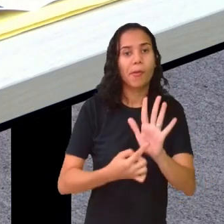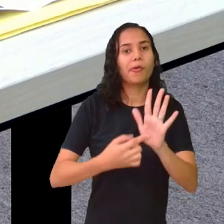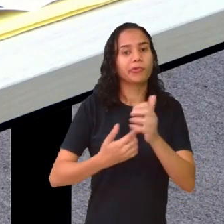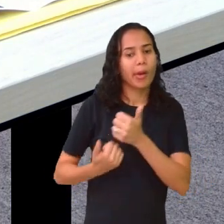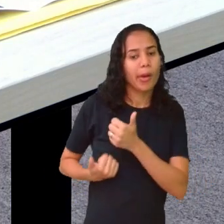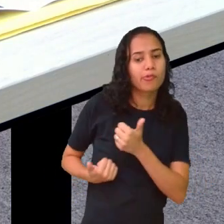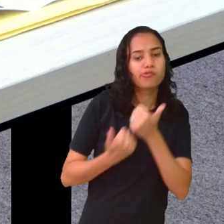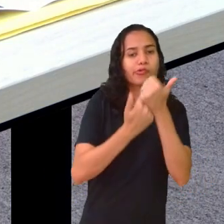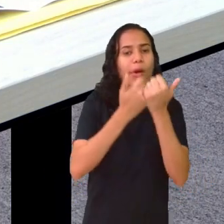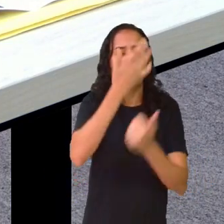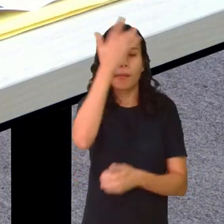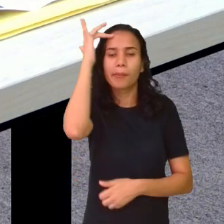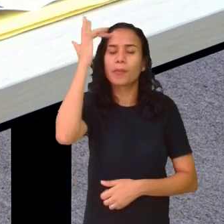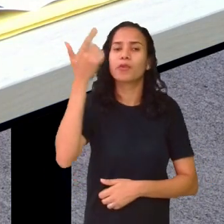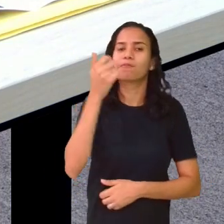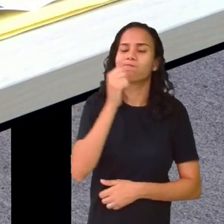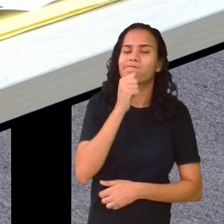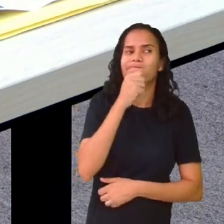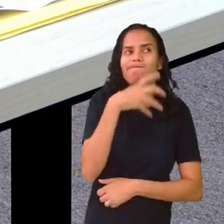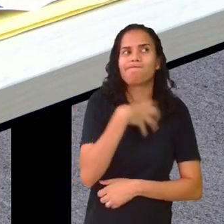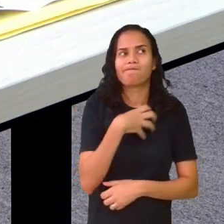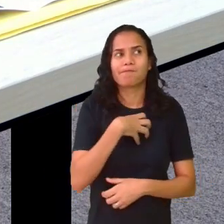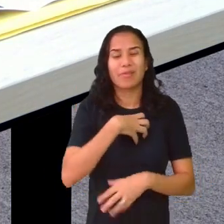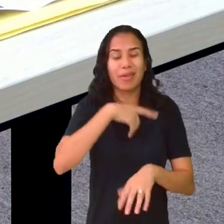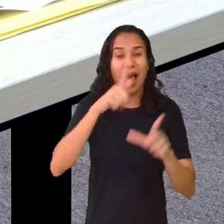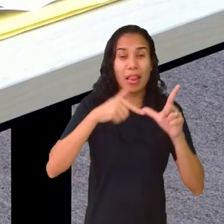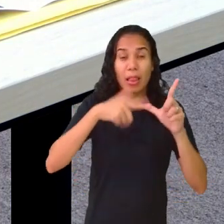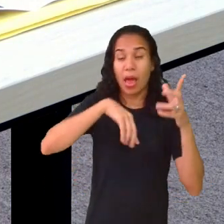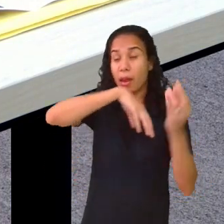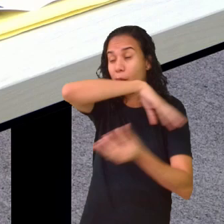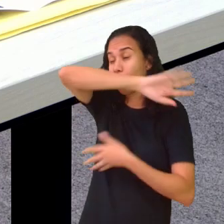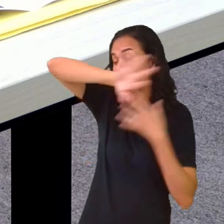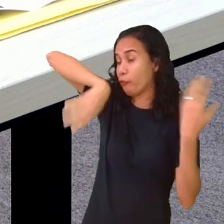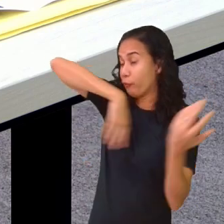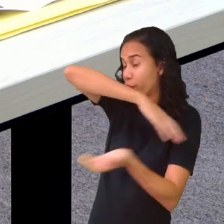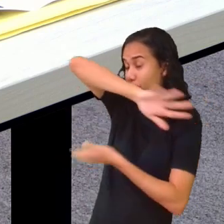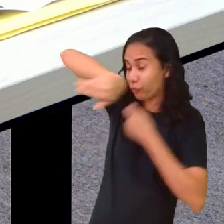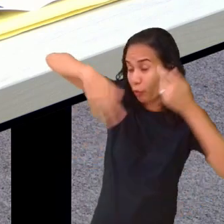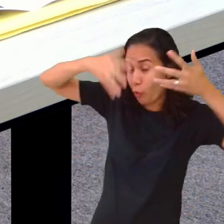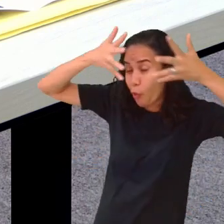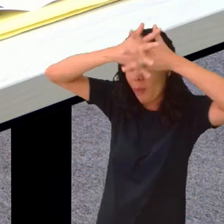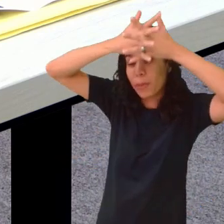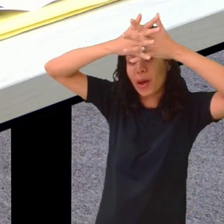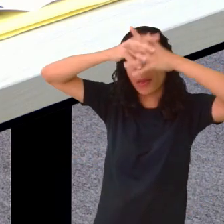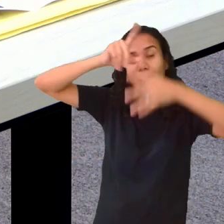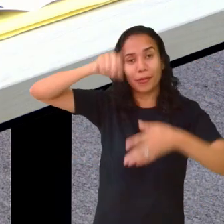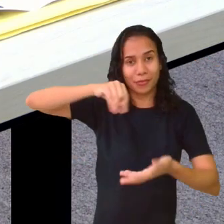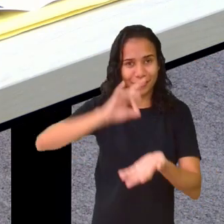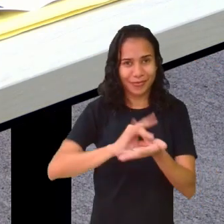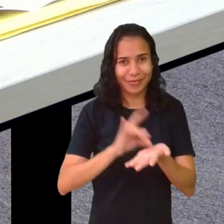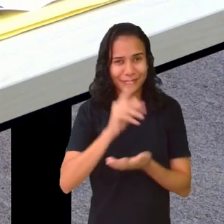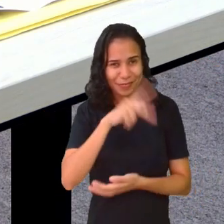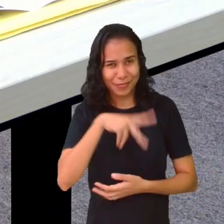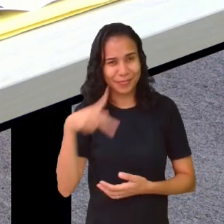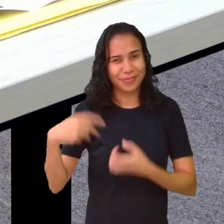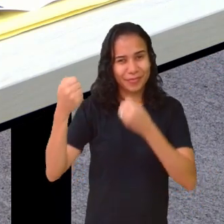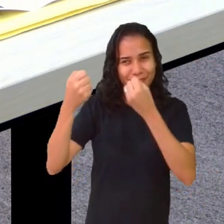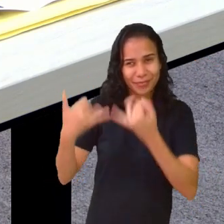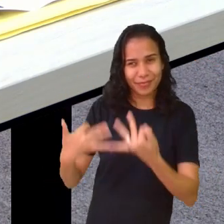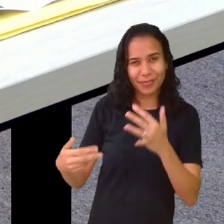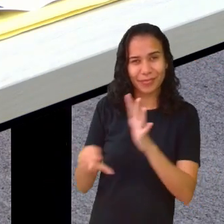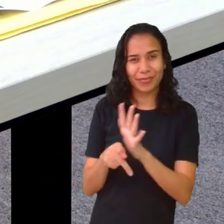ajudar aquelas pessoas que acham que a sopa de letrinhas é muito complicada. Não é mesmo, professora Marta? Fala um pouco da